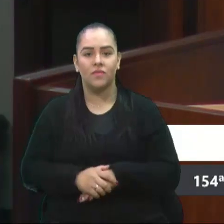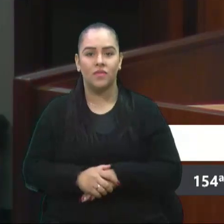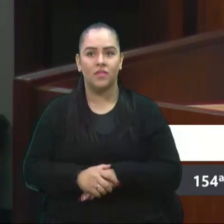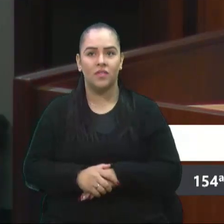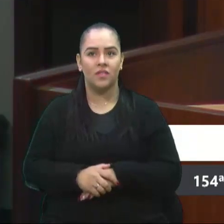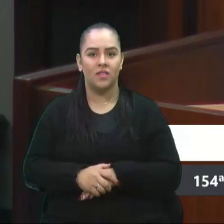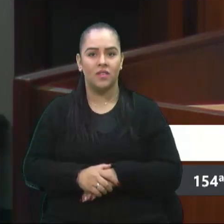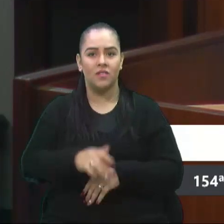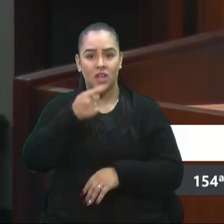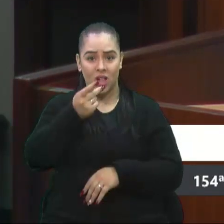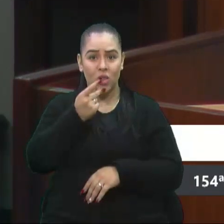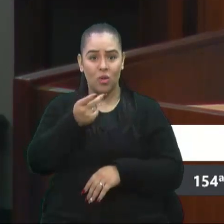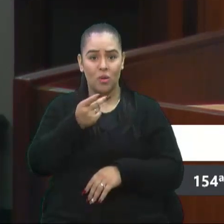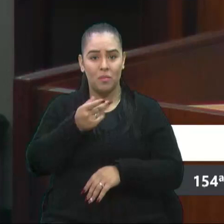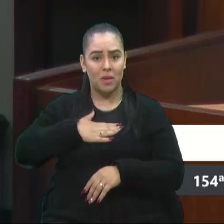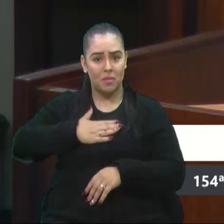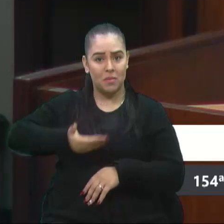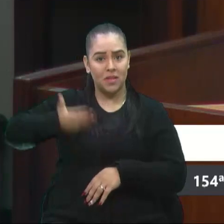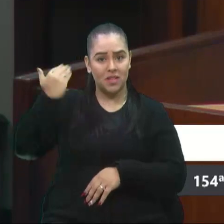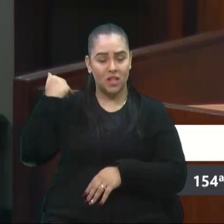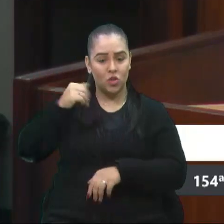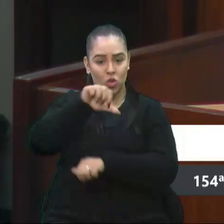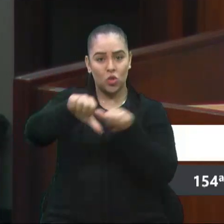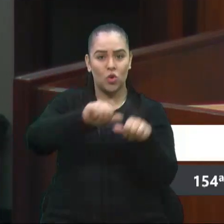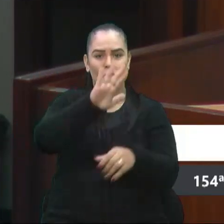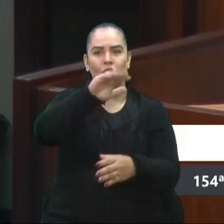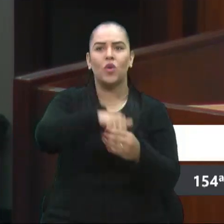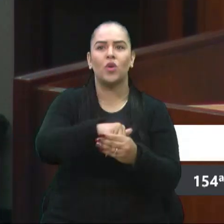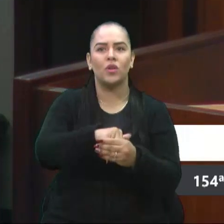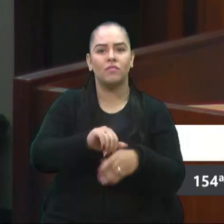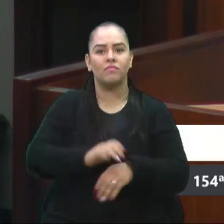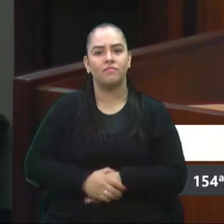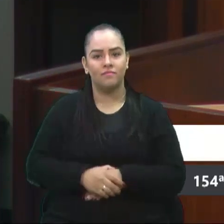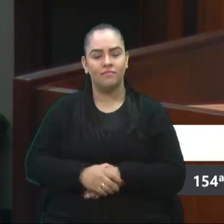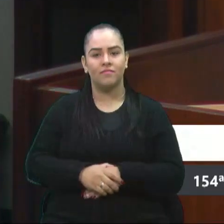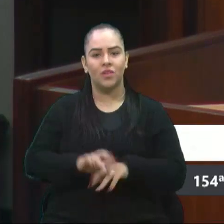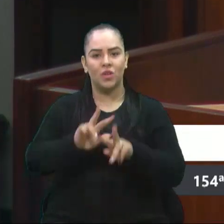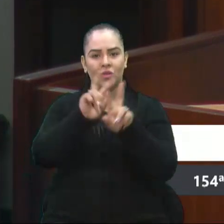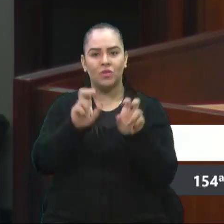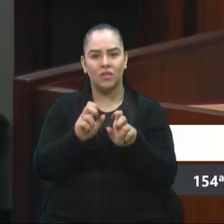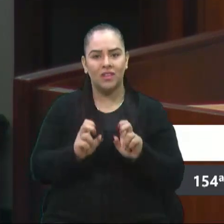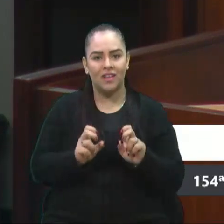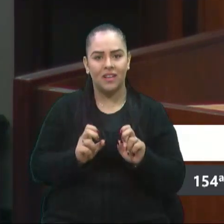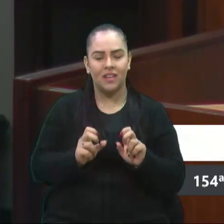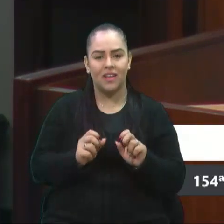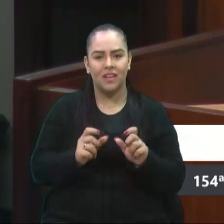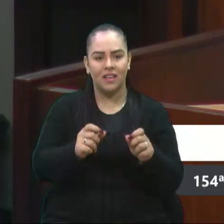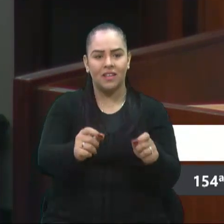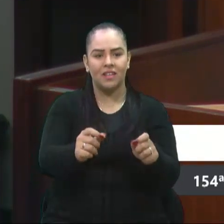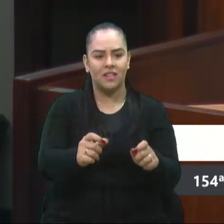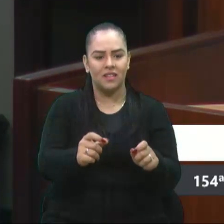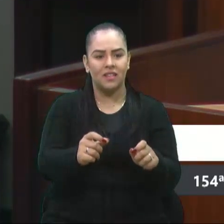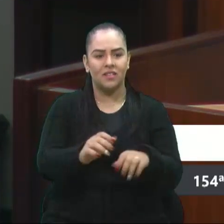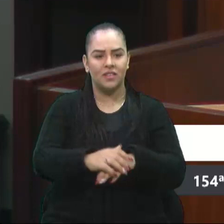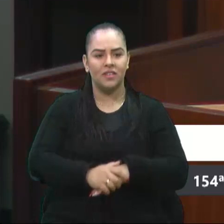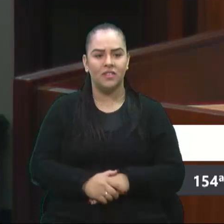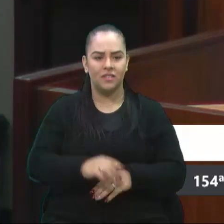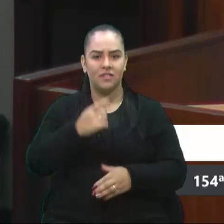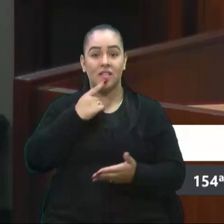fez eu mudar o voto. Que era para fazer o quê? Vingança. E eu mudei aquele meu voto